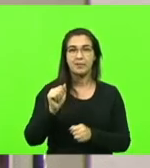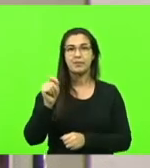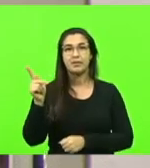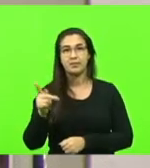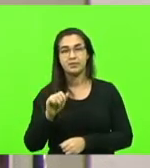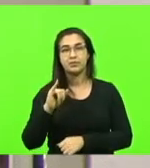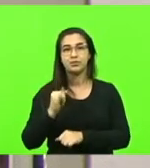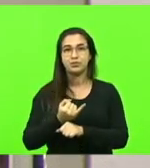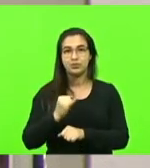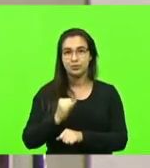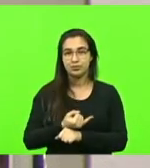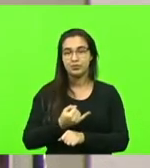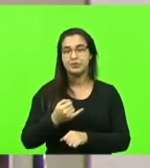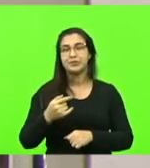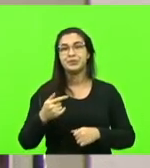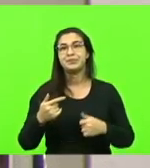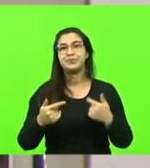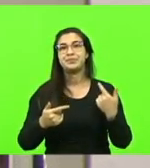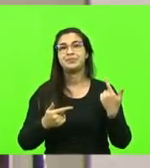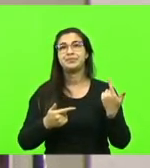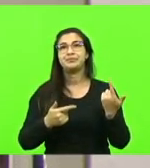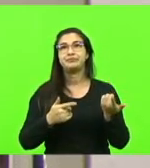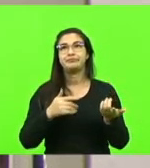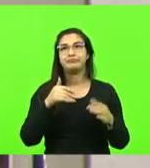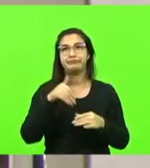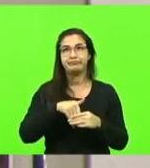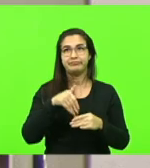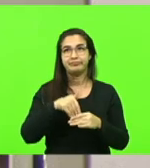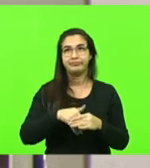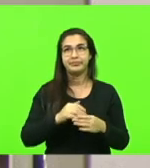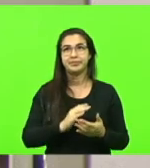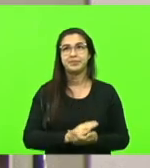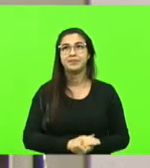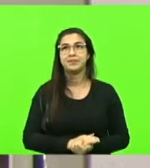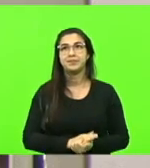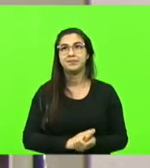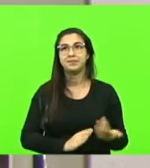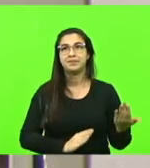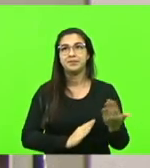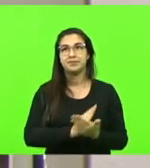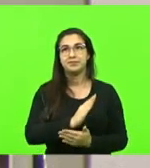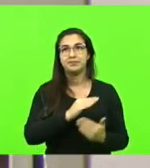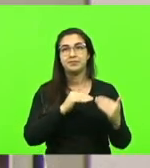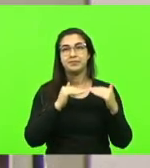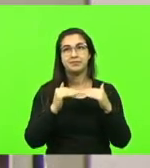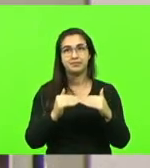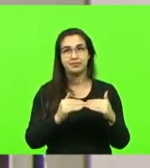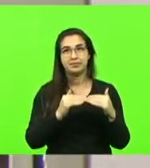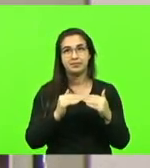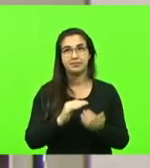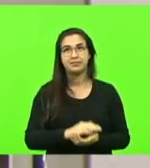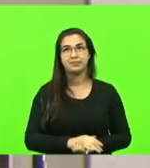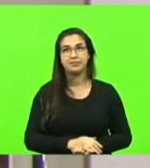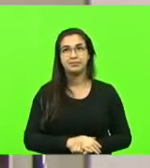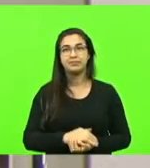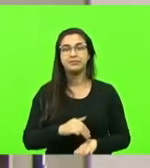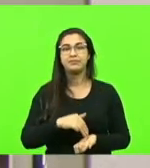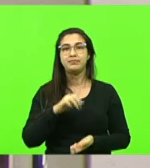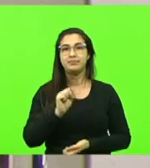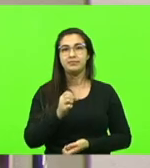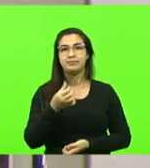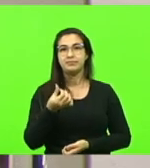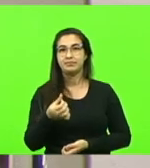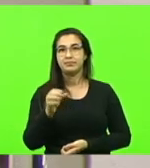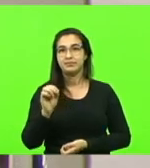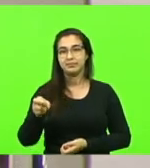discussão. Não havendo quem queira discutir, em votação. Deputados que aprovam, permaneça como se encontra. Aprovado por unanimidade. Moção 861, ator